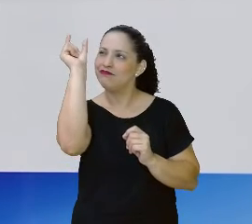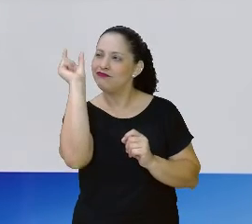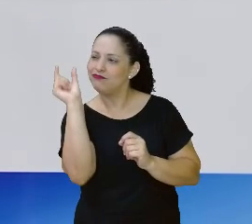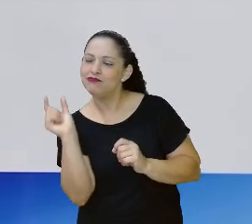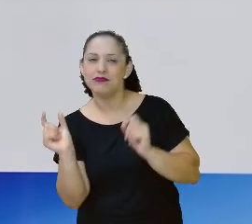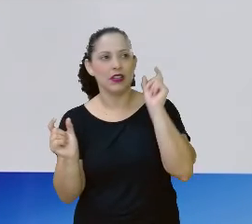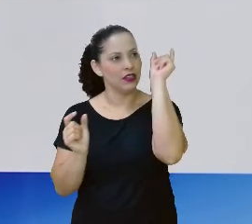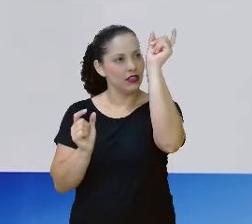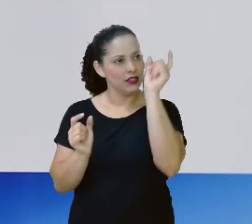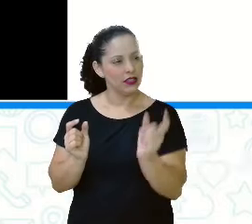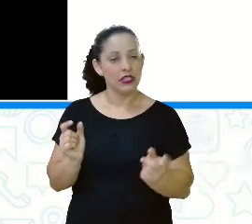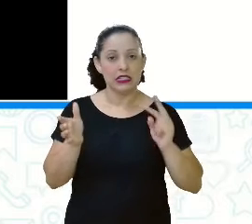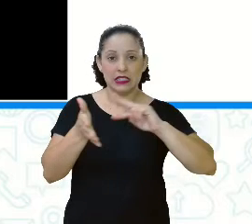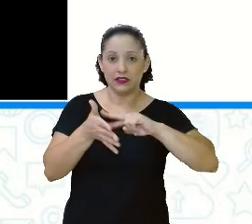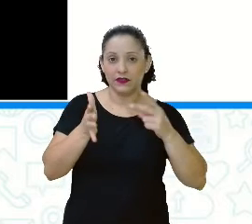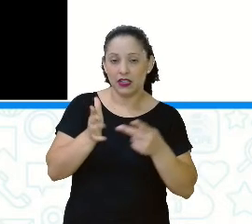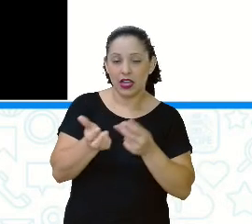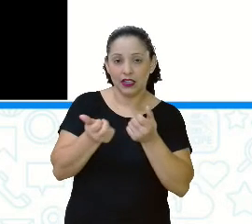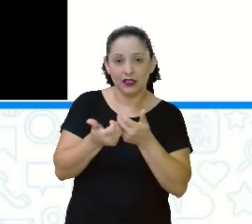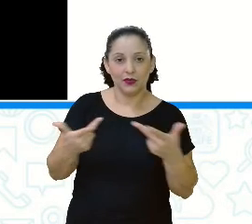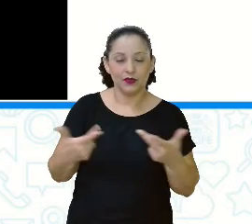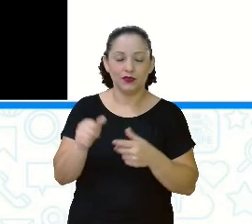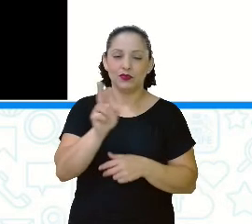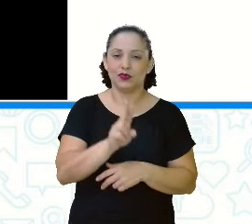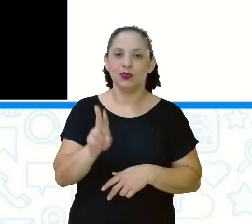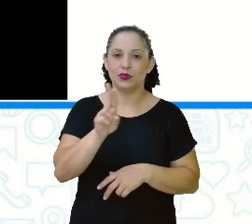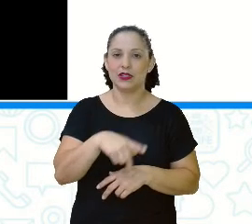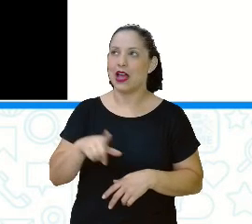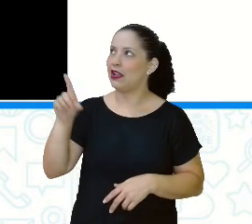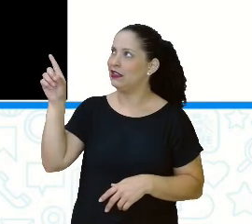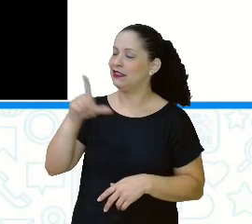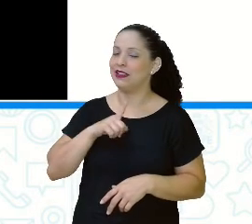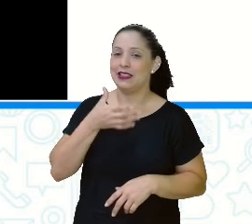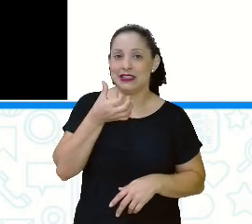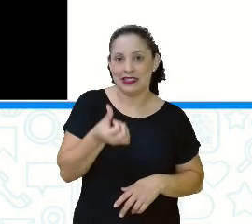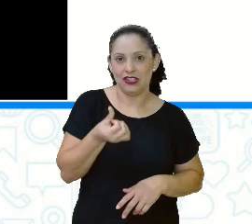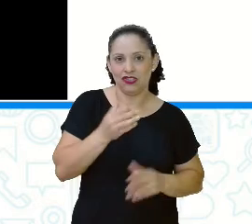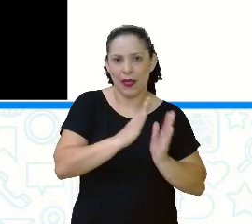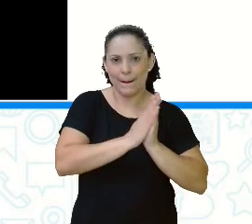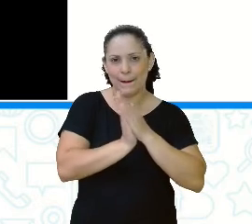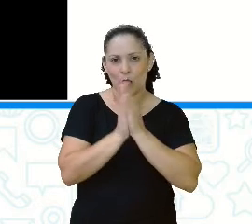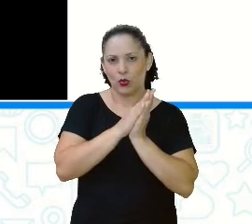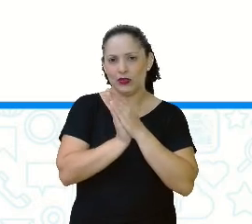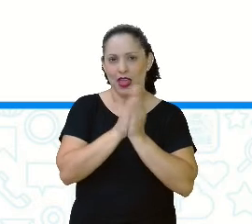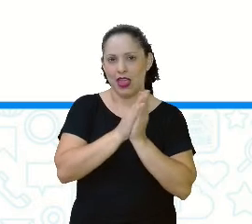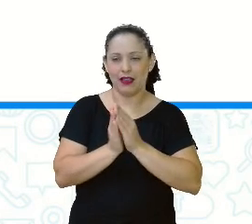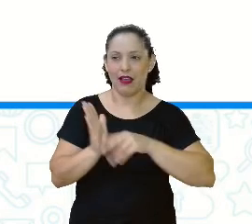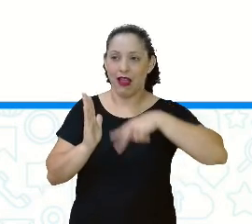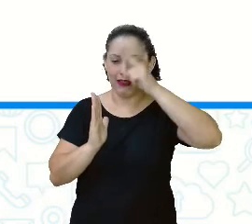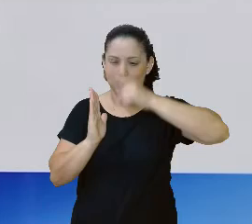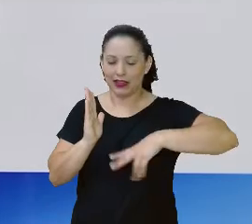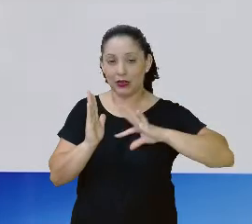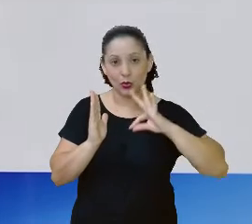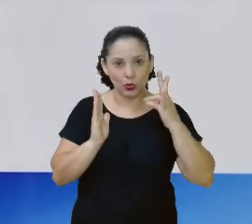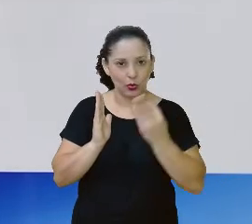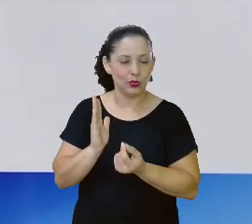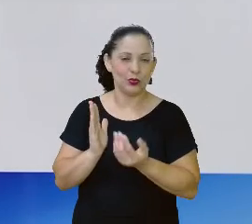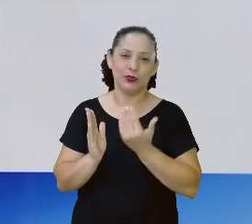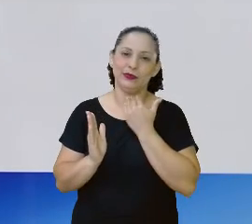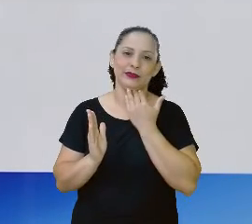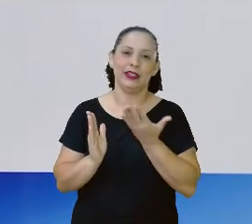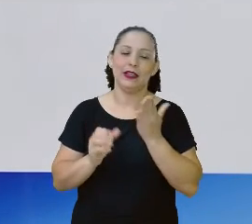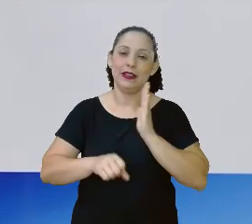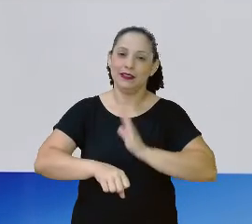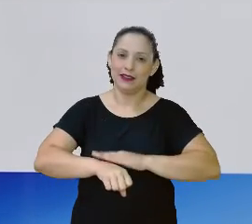Aqui nós temos seis significados para a palavra boneca. Não vai dar tempo eu ler todos, então já